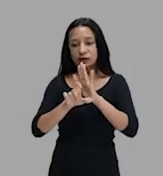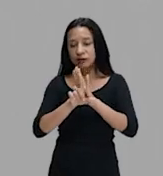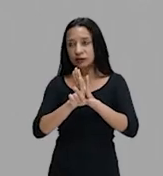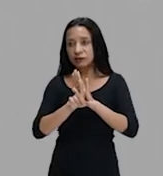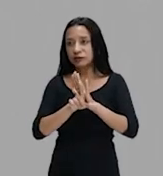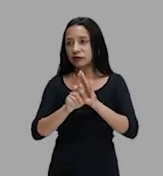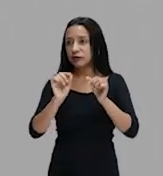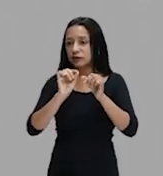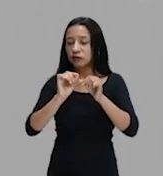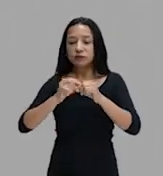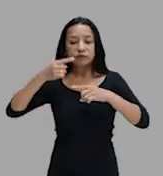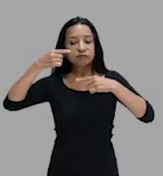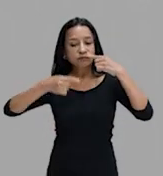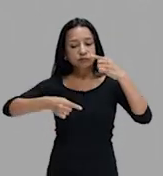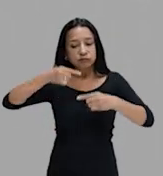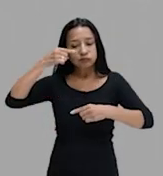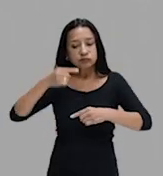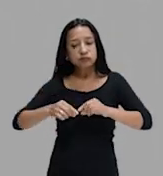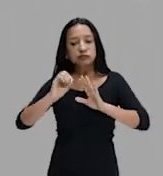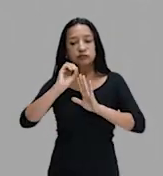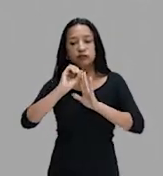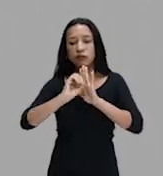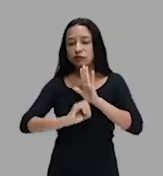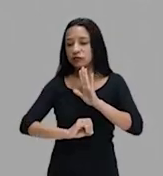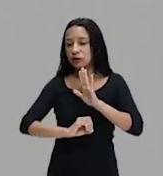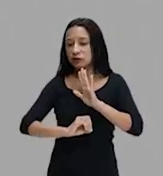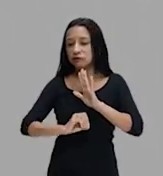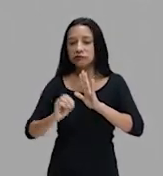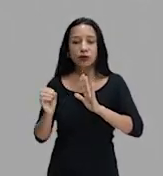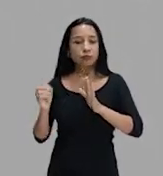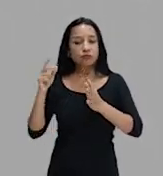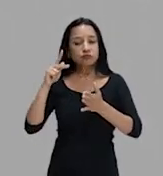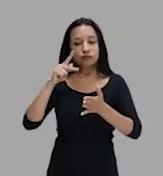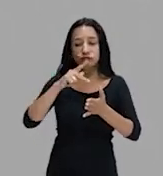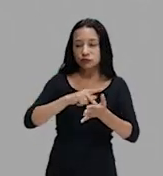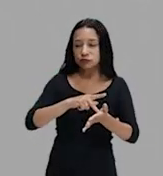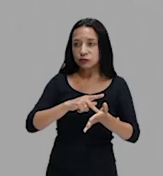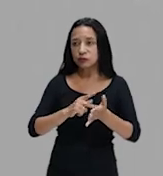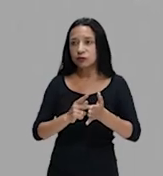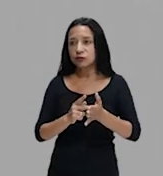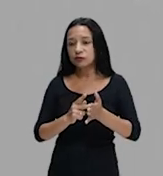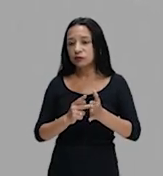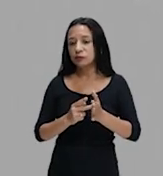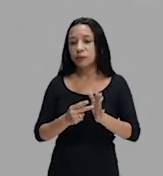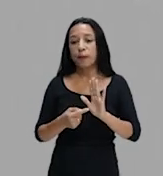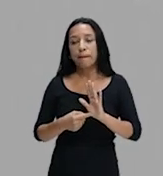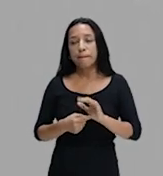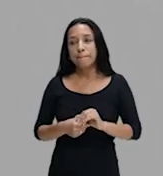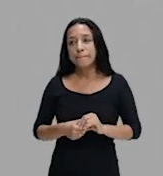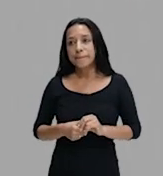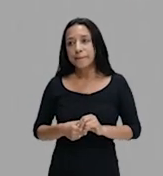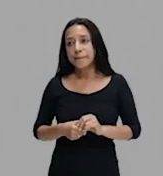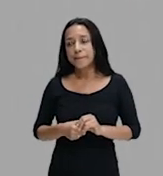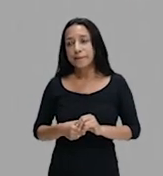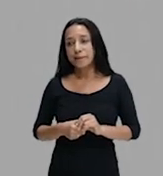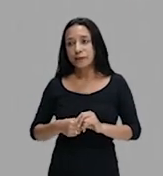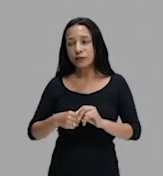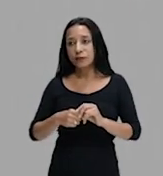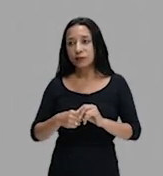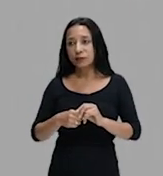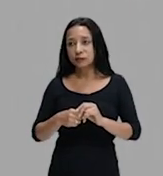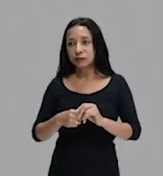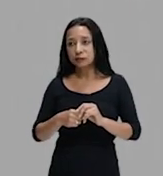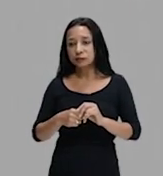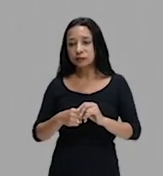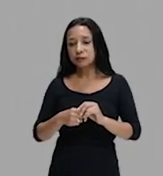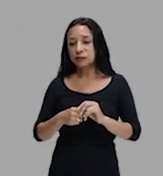políticas oficiais, ela não traz políticas oficiais de reparações em relação ao